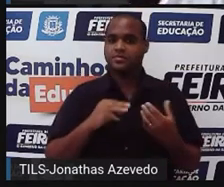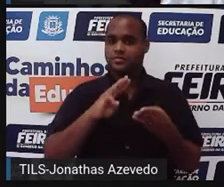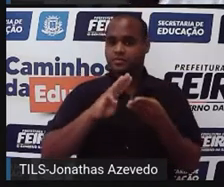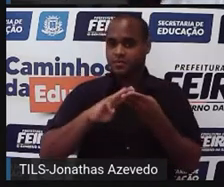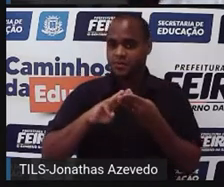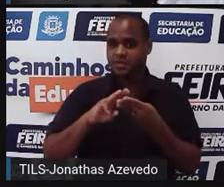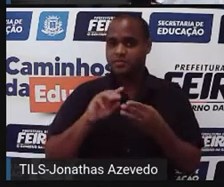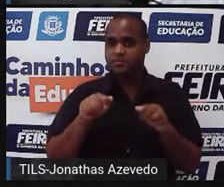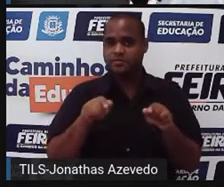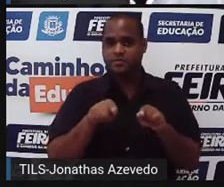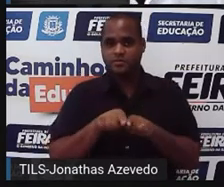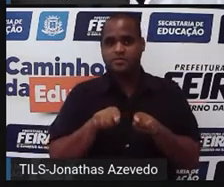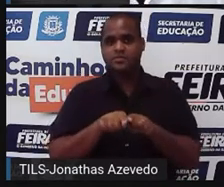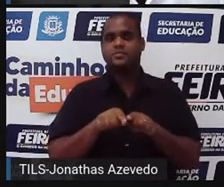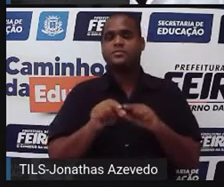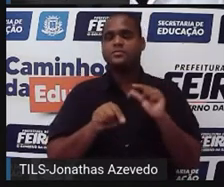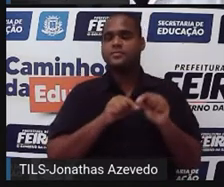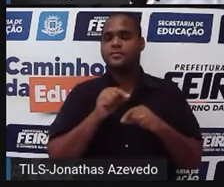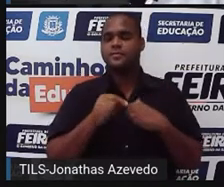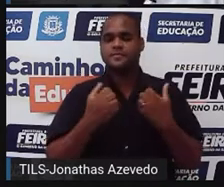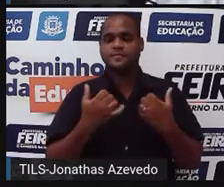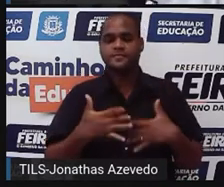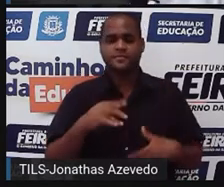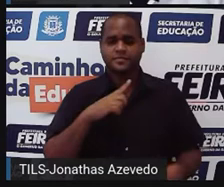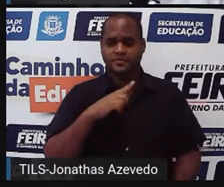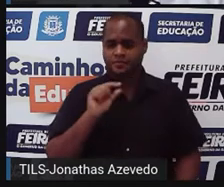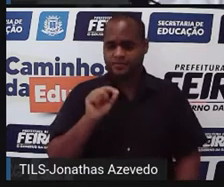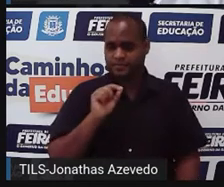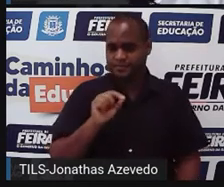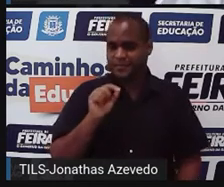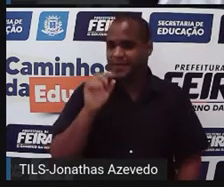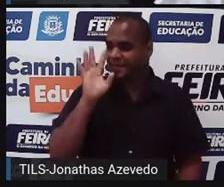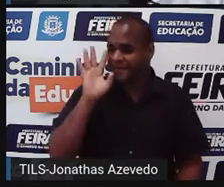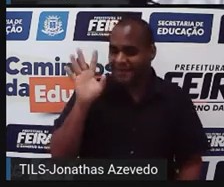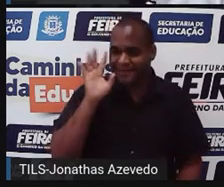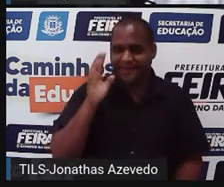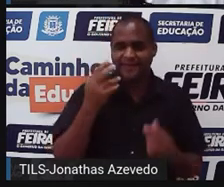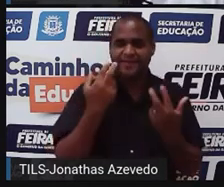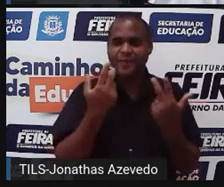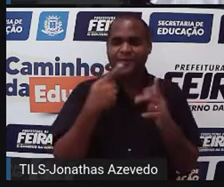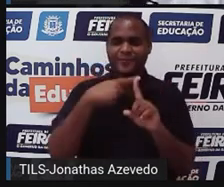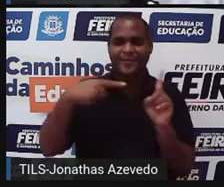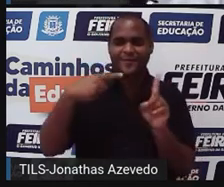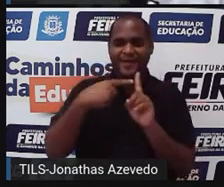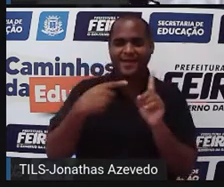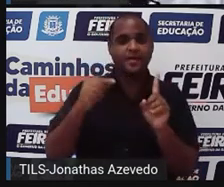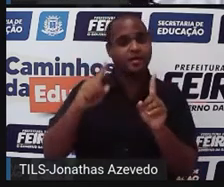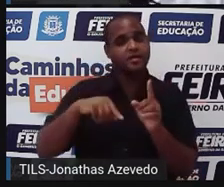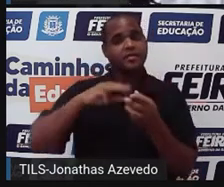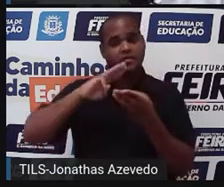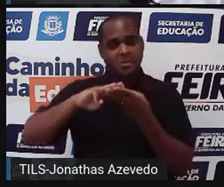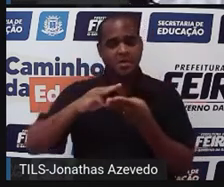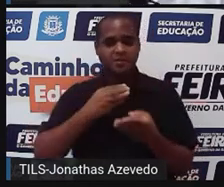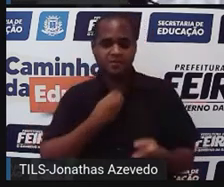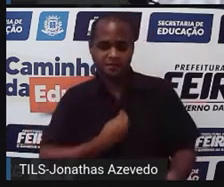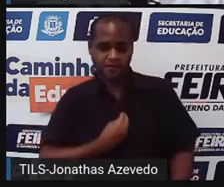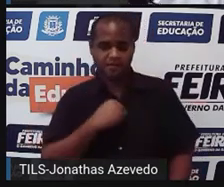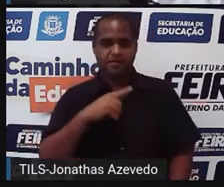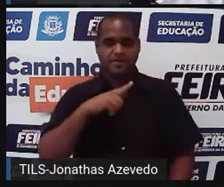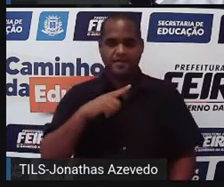a vida, a vida possuem essa semelhança. Tanto na matemática, quanto na nossa vida.